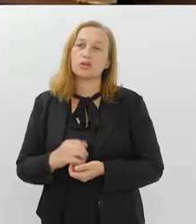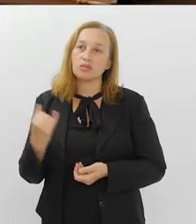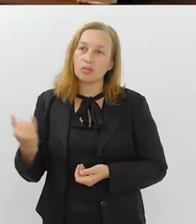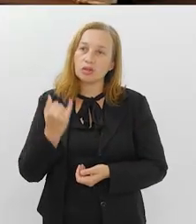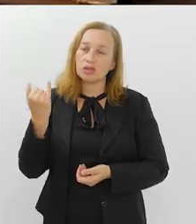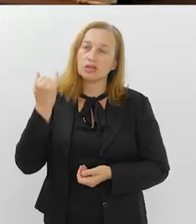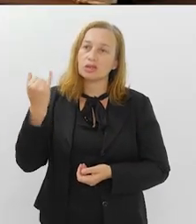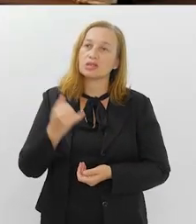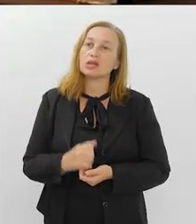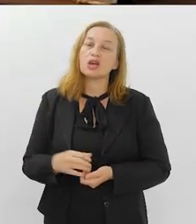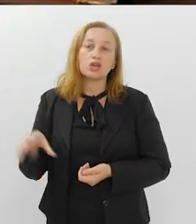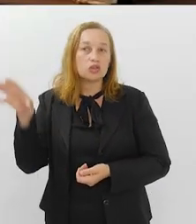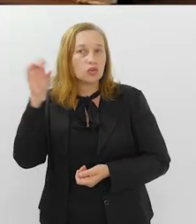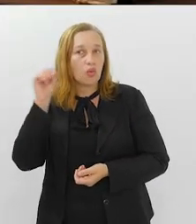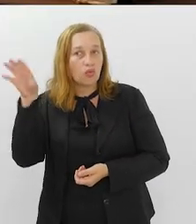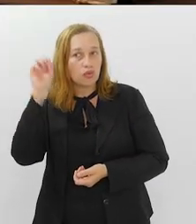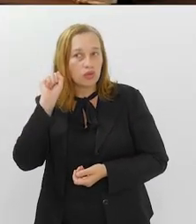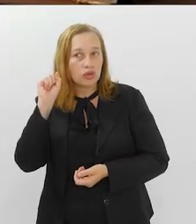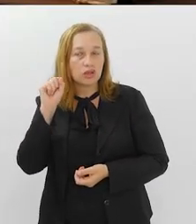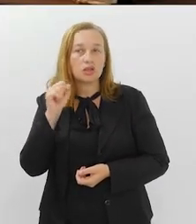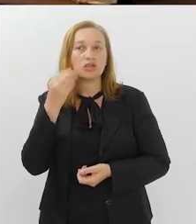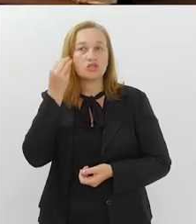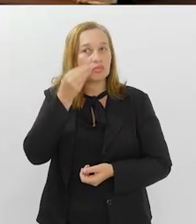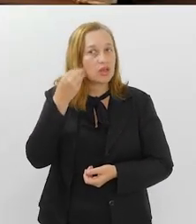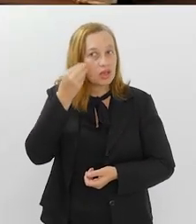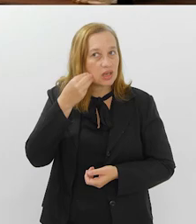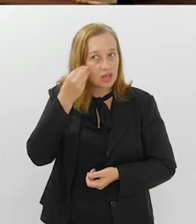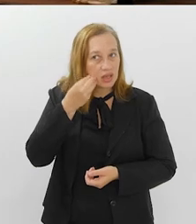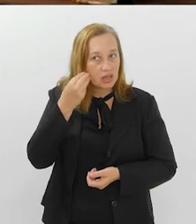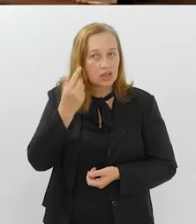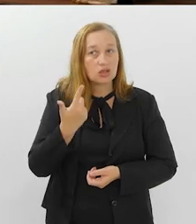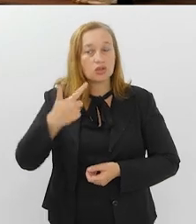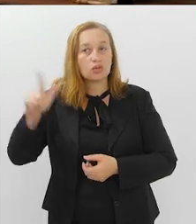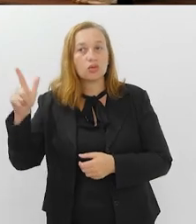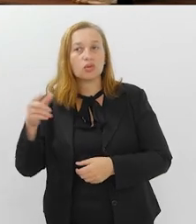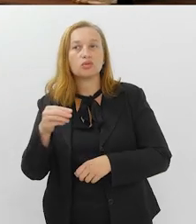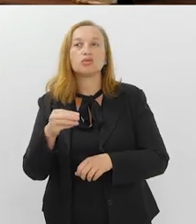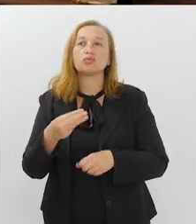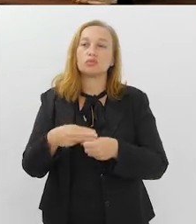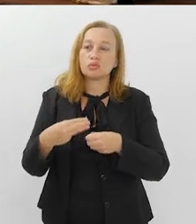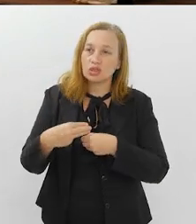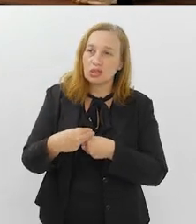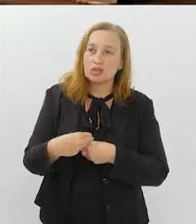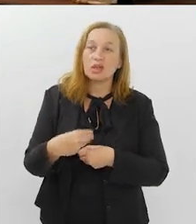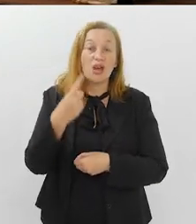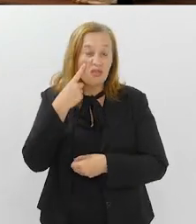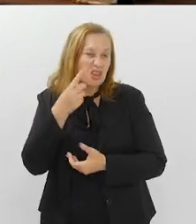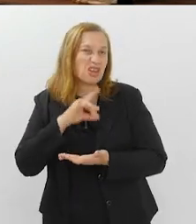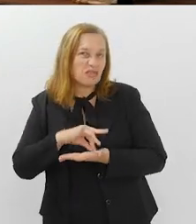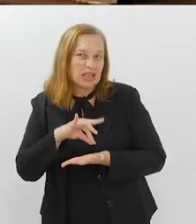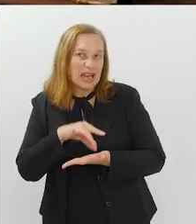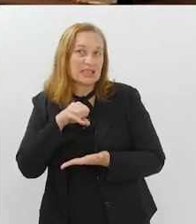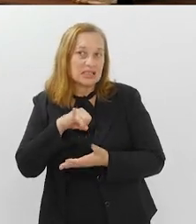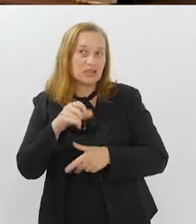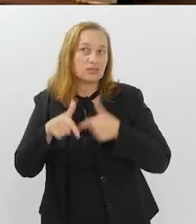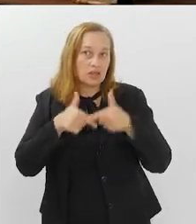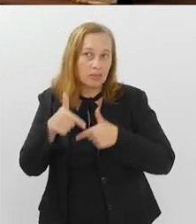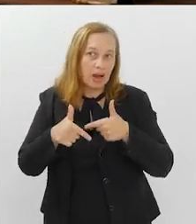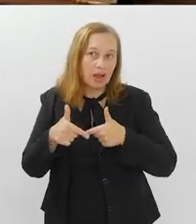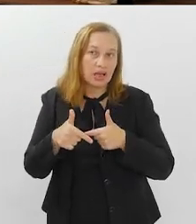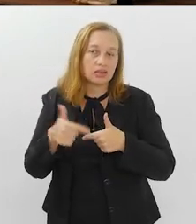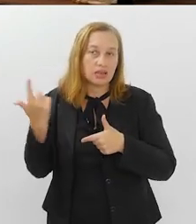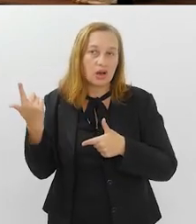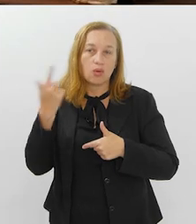então a gente ouvir a experiência, ouvir a experiência de outros municípios, ver na verdade se o trabalho